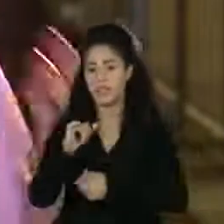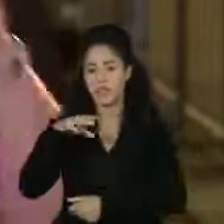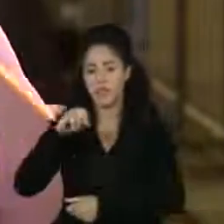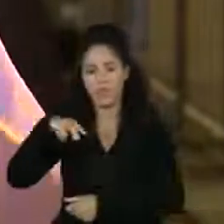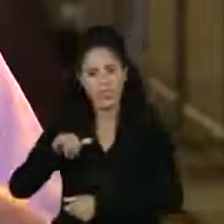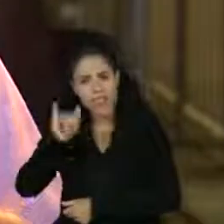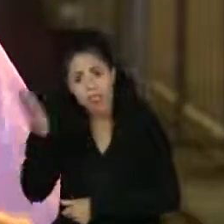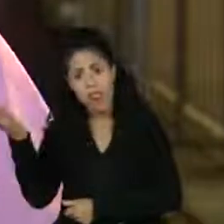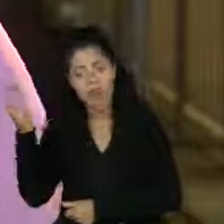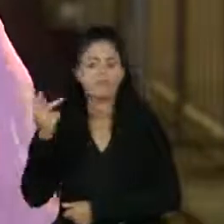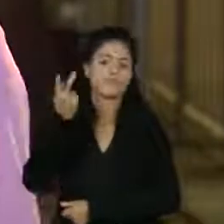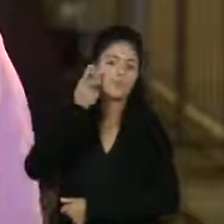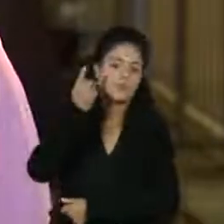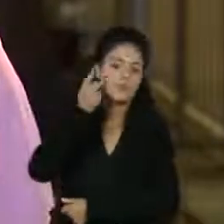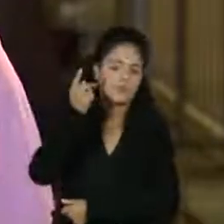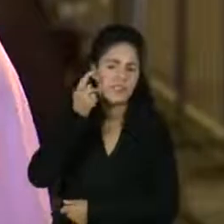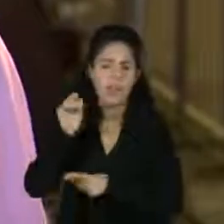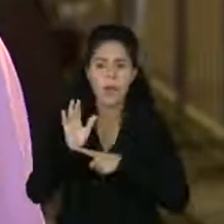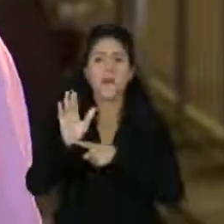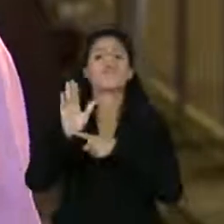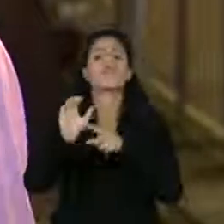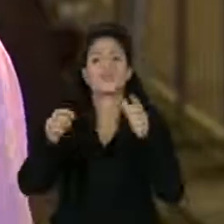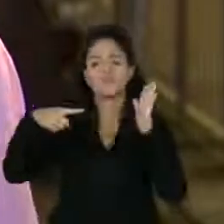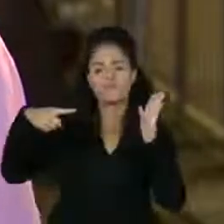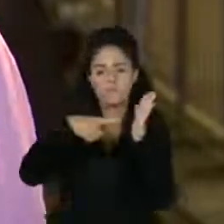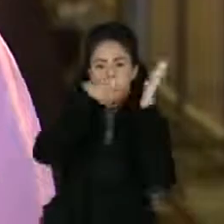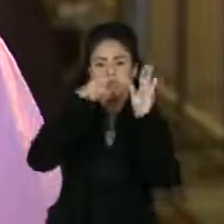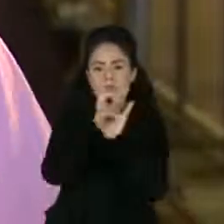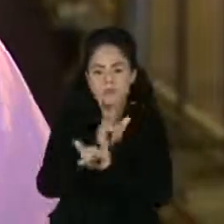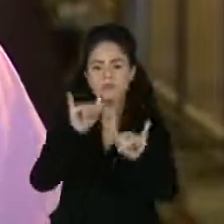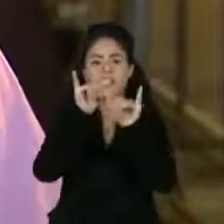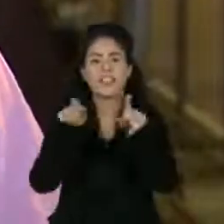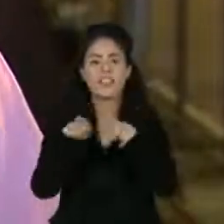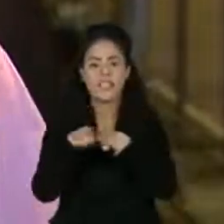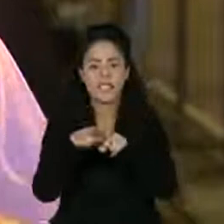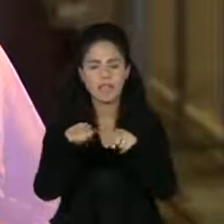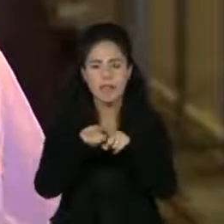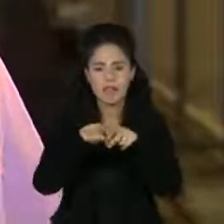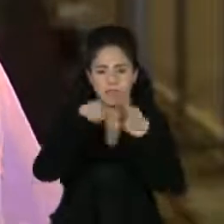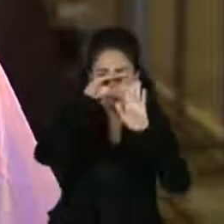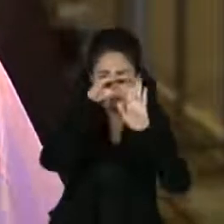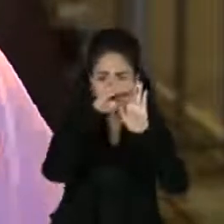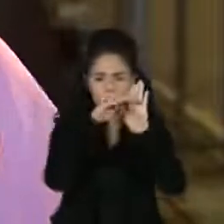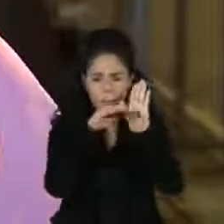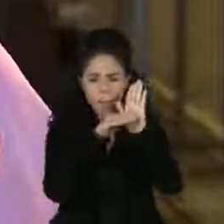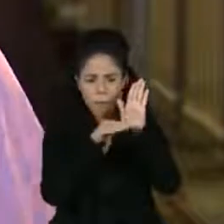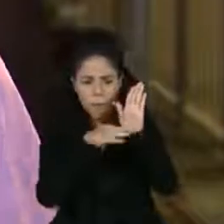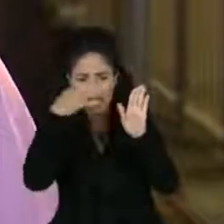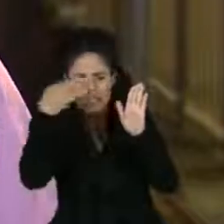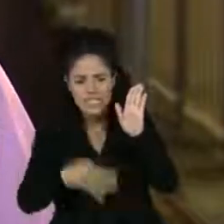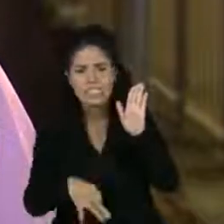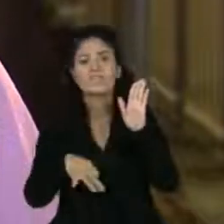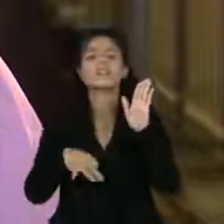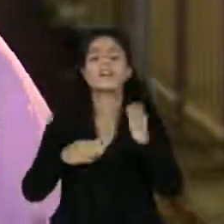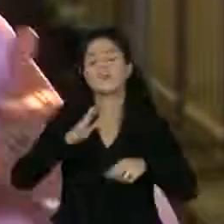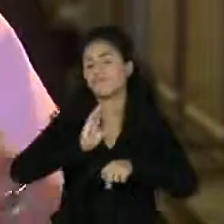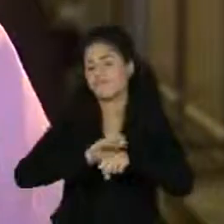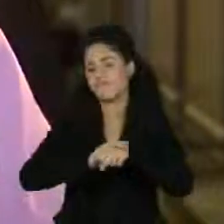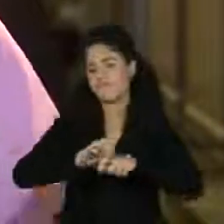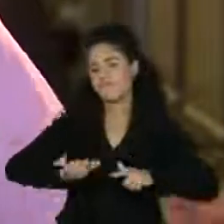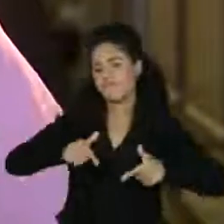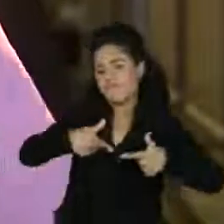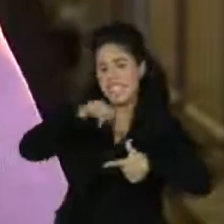Fortaleza, facilitam as denúncias e ainda ajudam a fornecer dados para a criação de políticas públicas